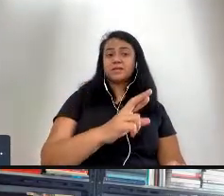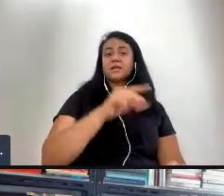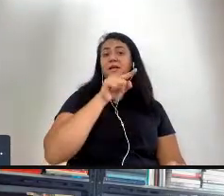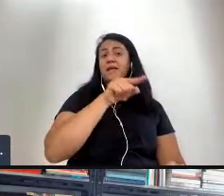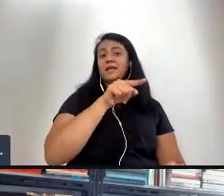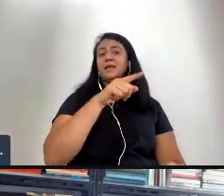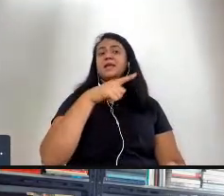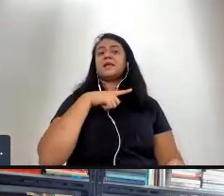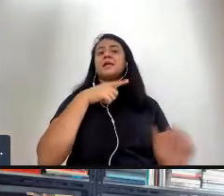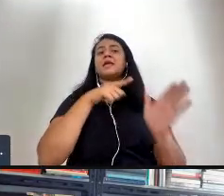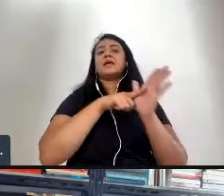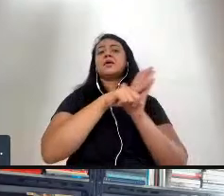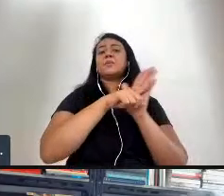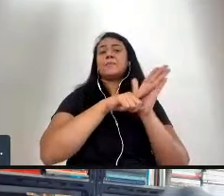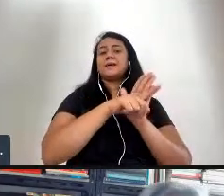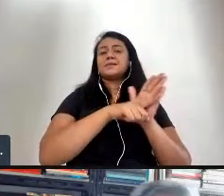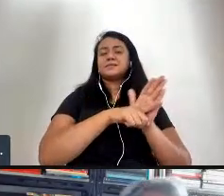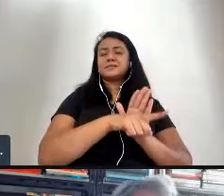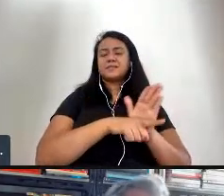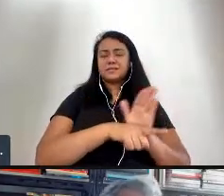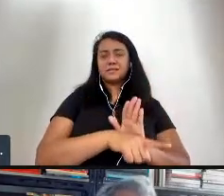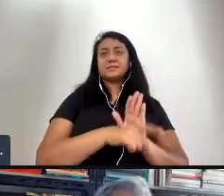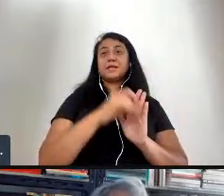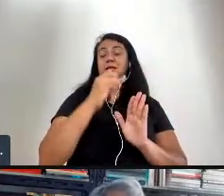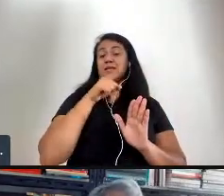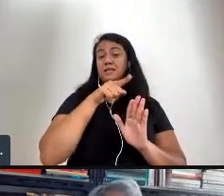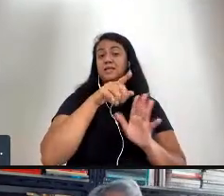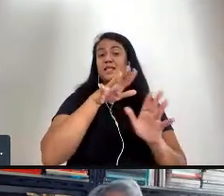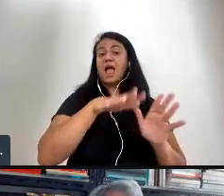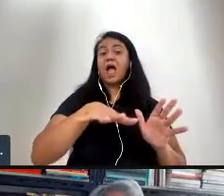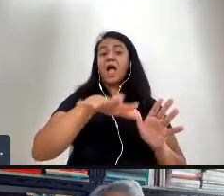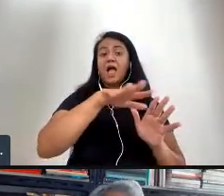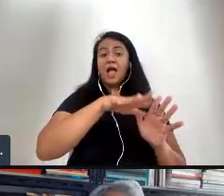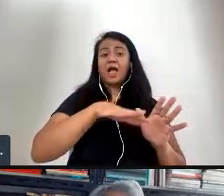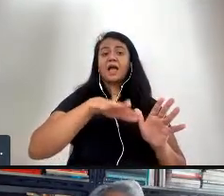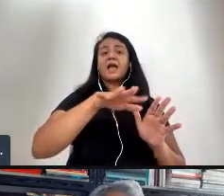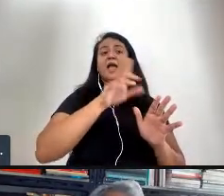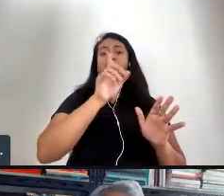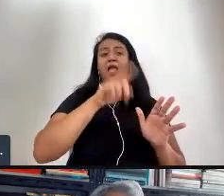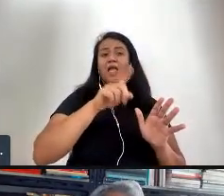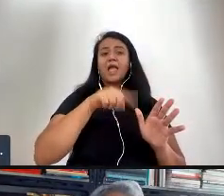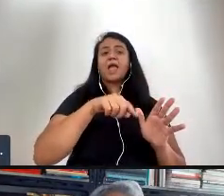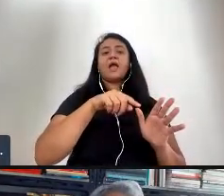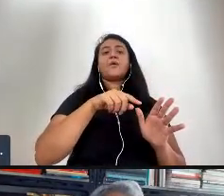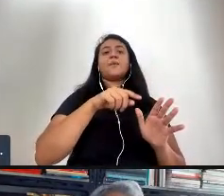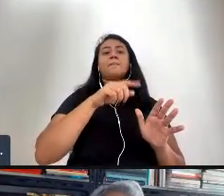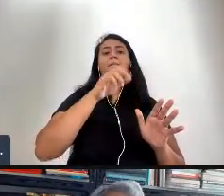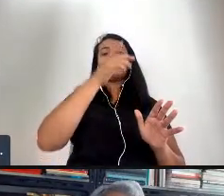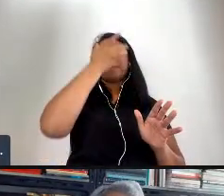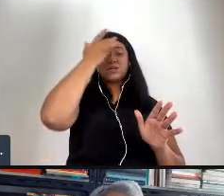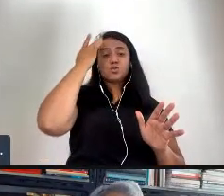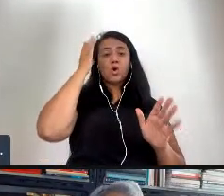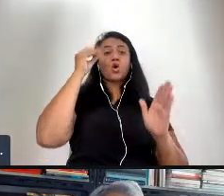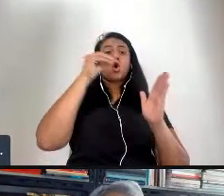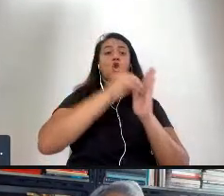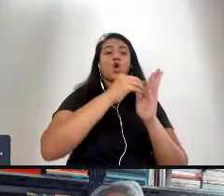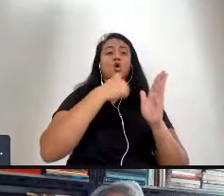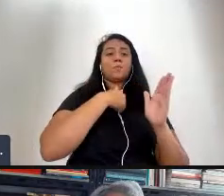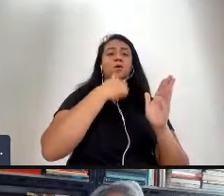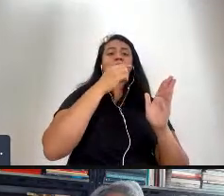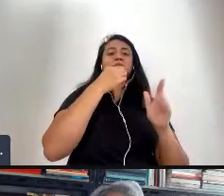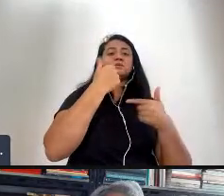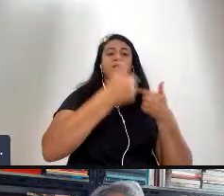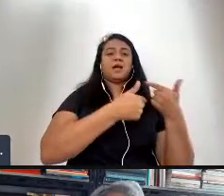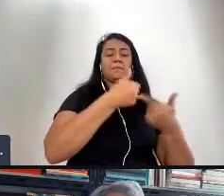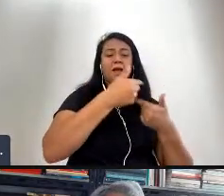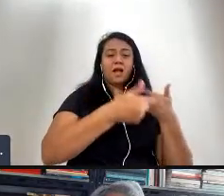sobre conflito que me interessa muito inclusive é uma das pessoas que eu cito na minha tese porque a gente está